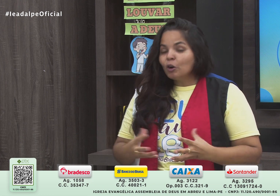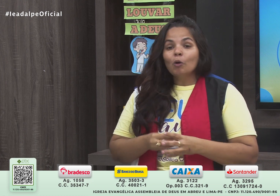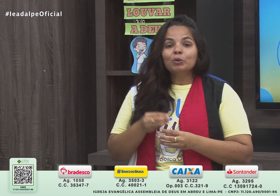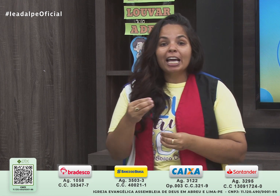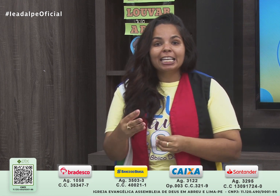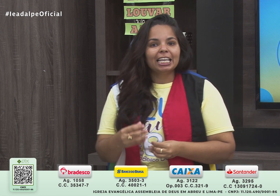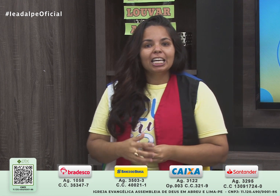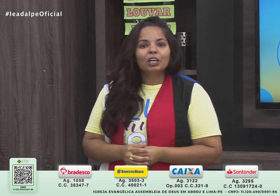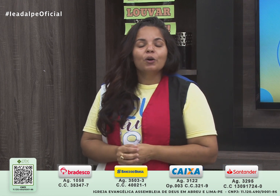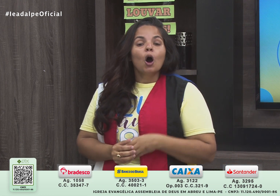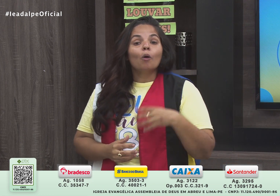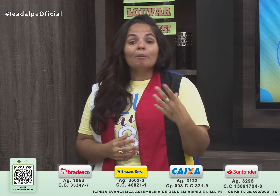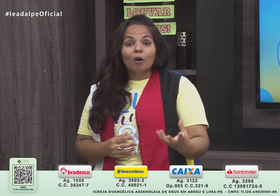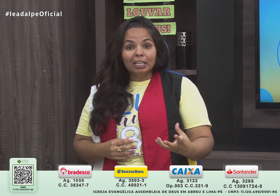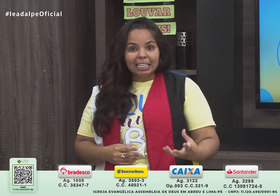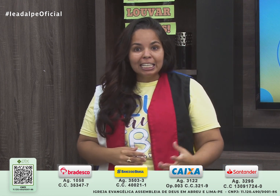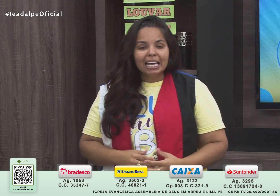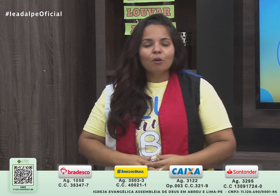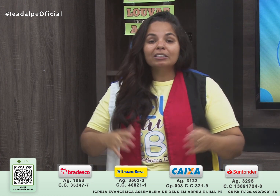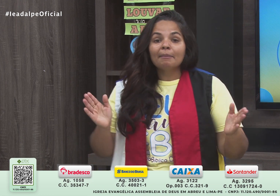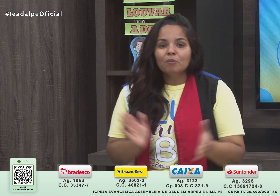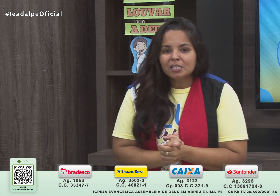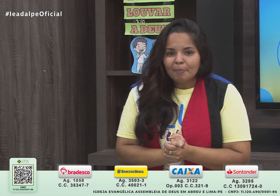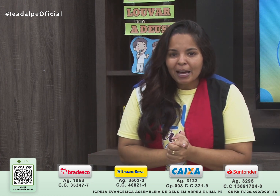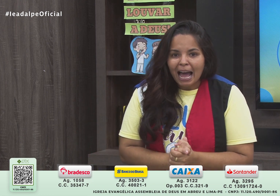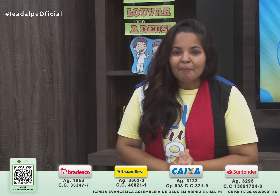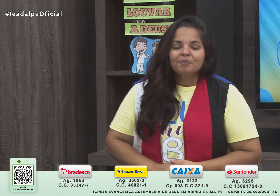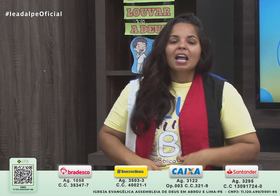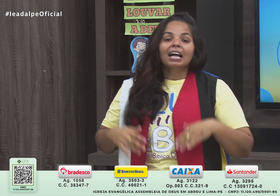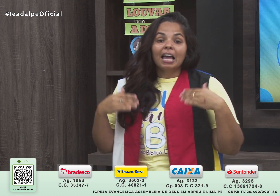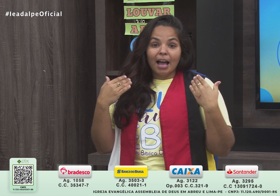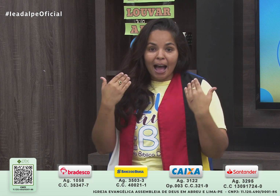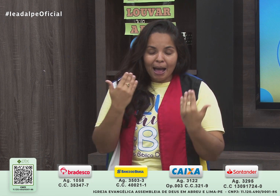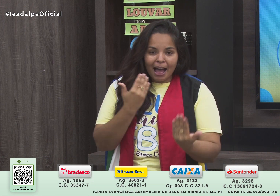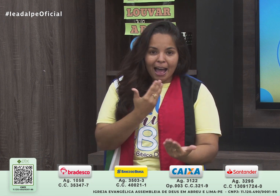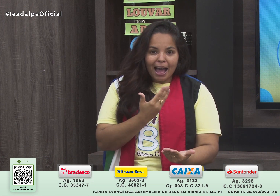passando um bonequinho ou uma bolinha e quando a música parar,